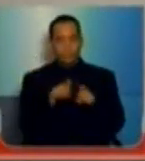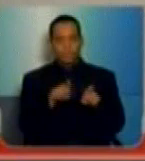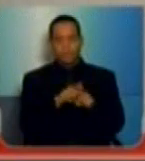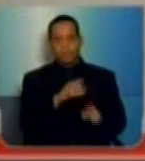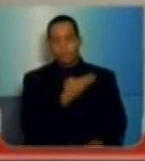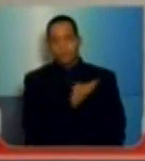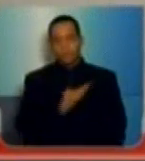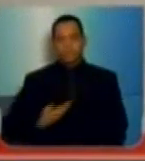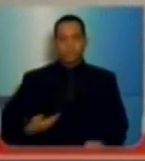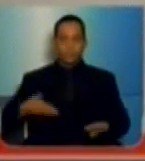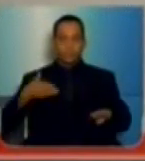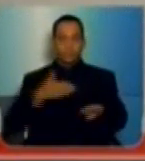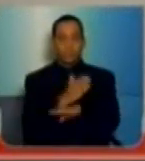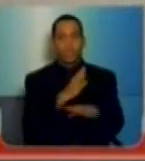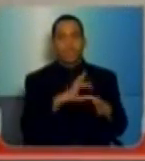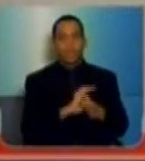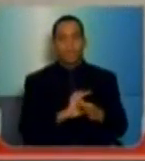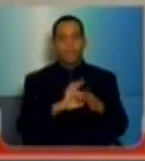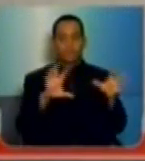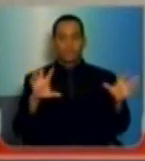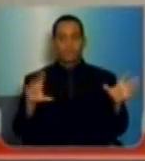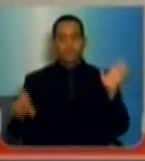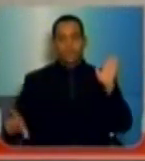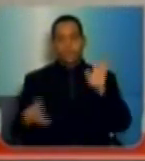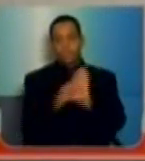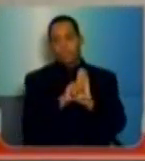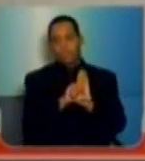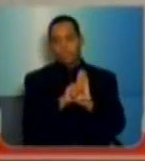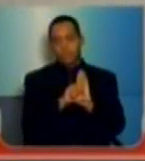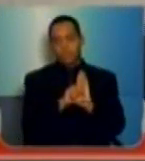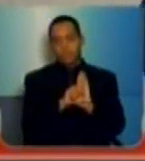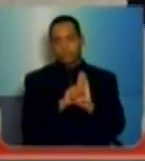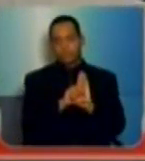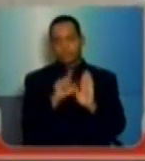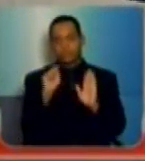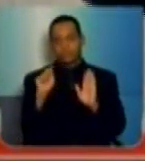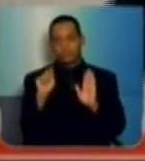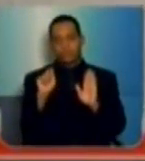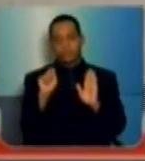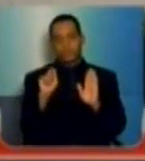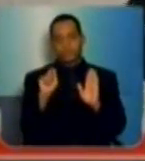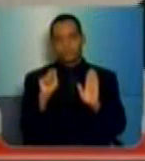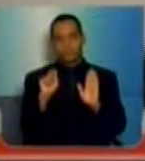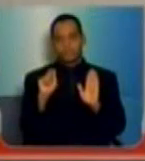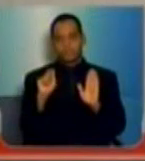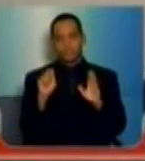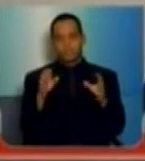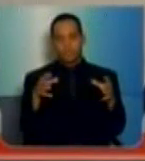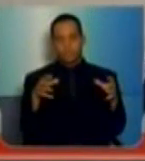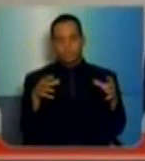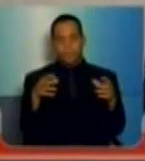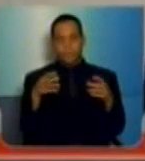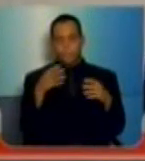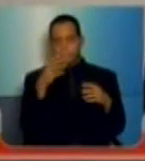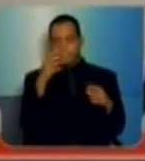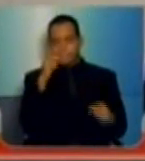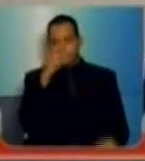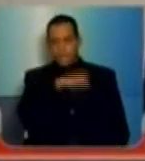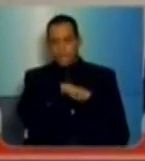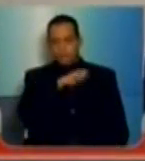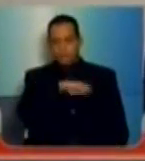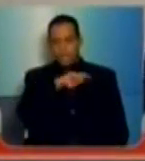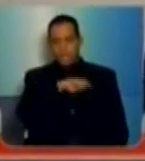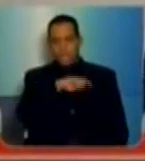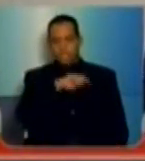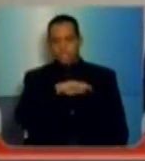agora, aprovando um projeto de lei que representa também uma caixa de maldades contra os professores da